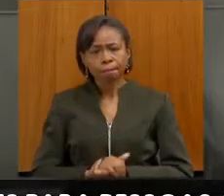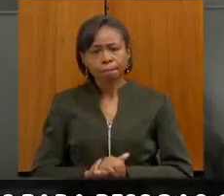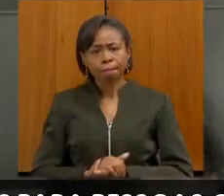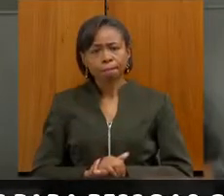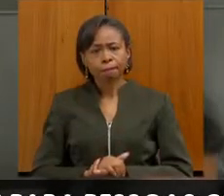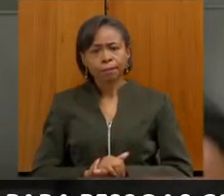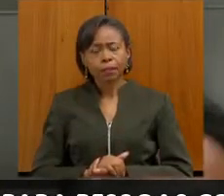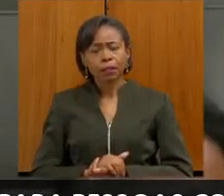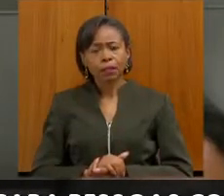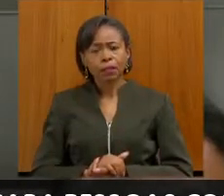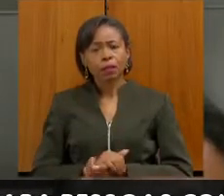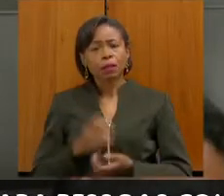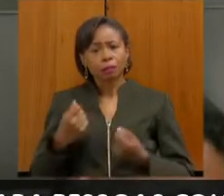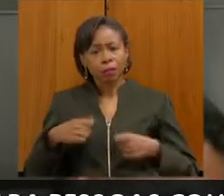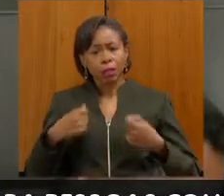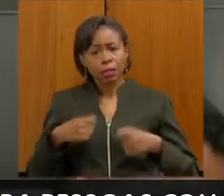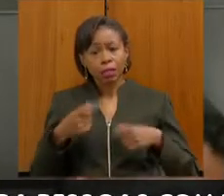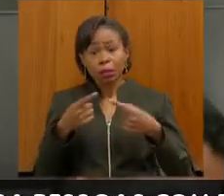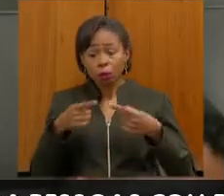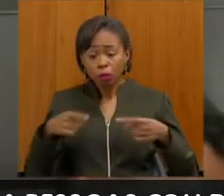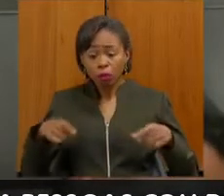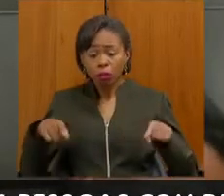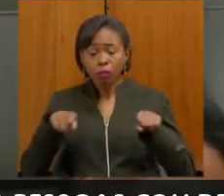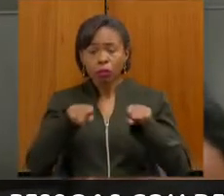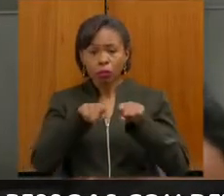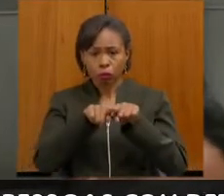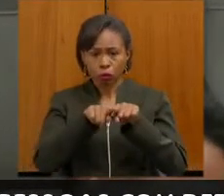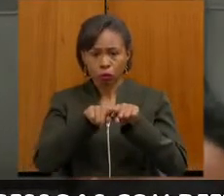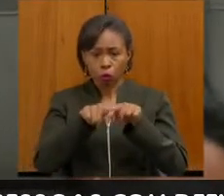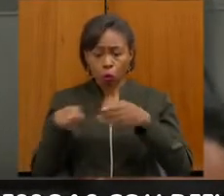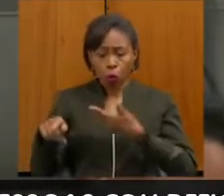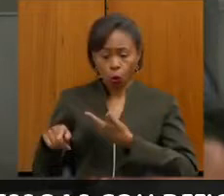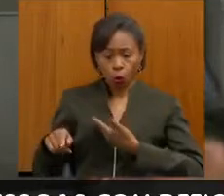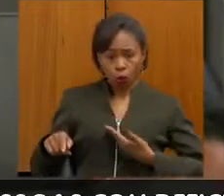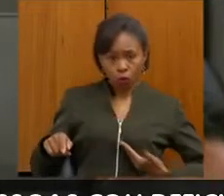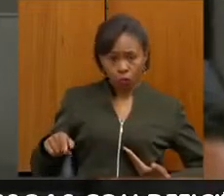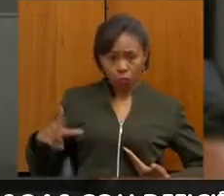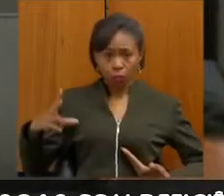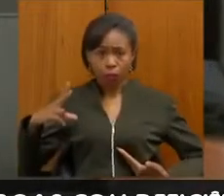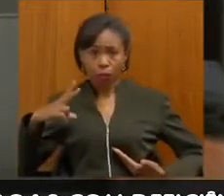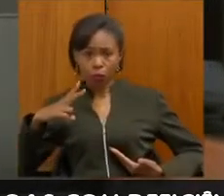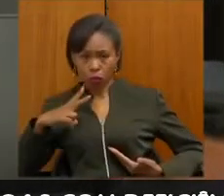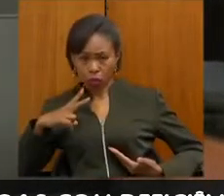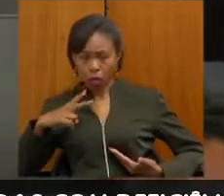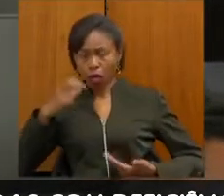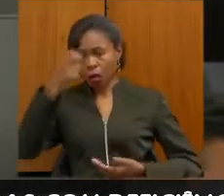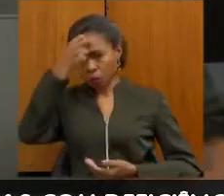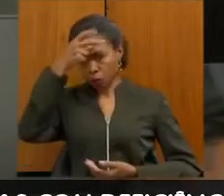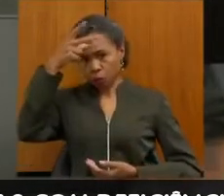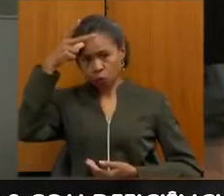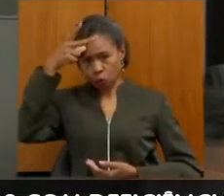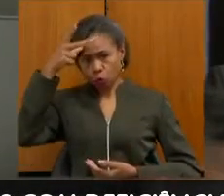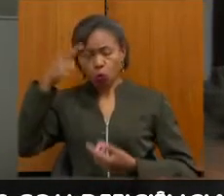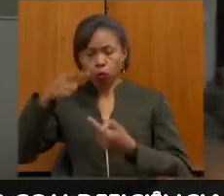fazer uma parceria público-privada com as prefeituras e